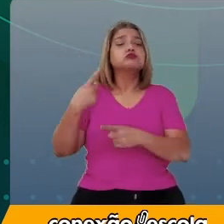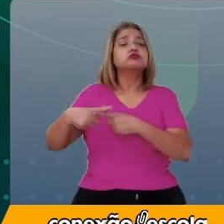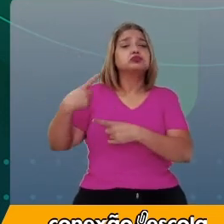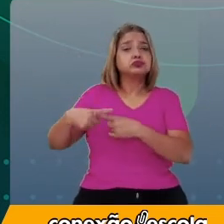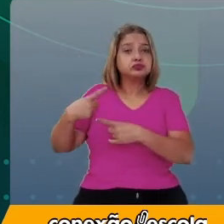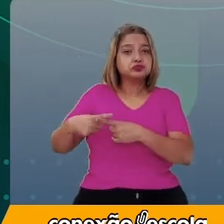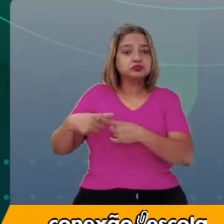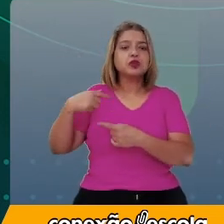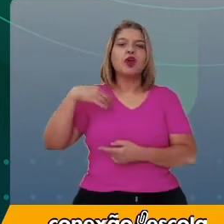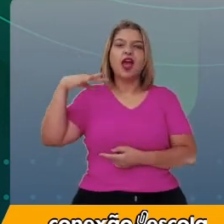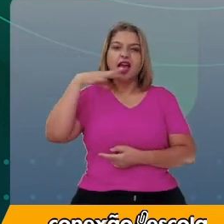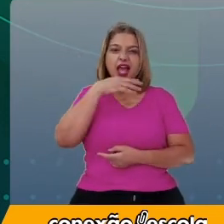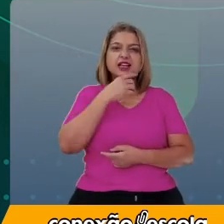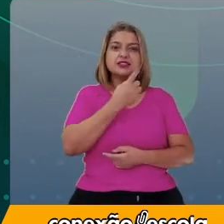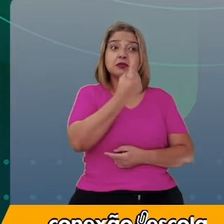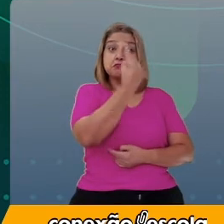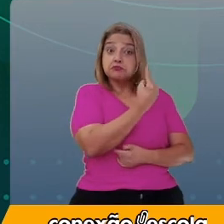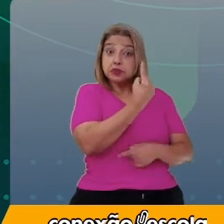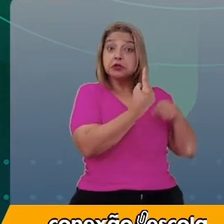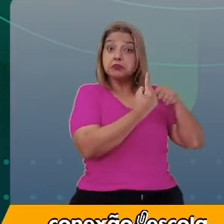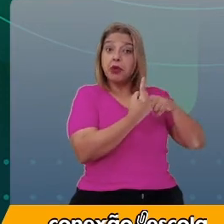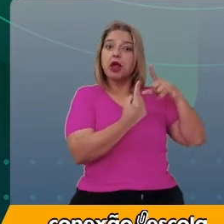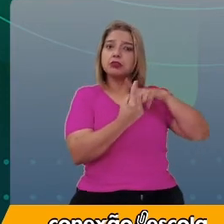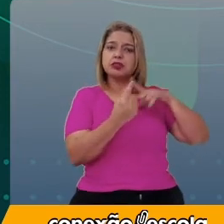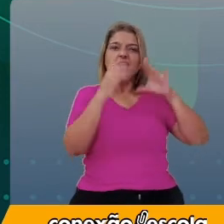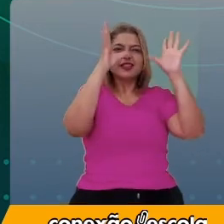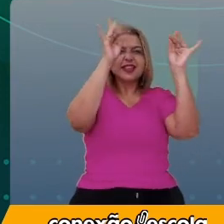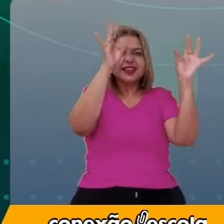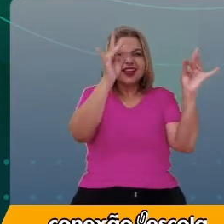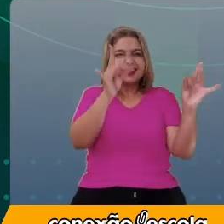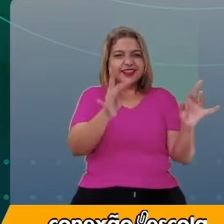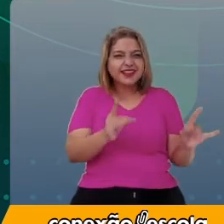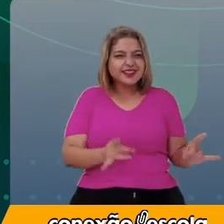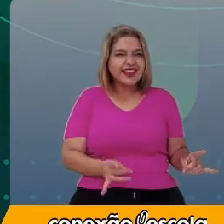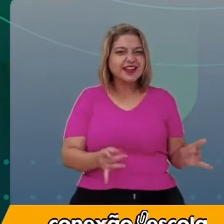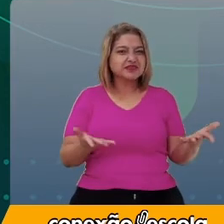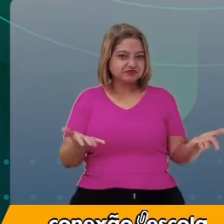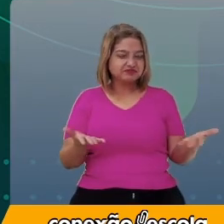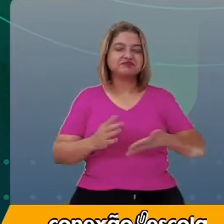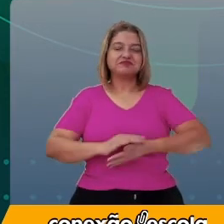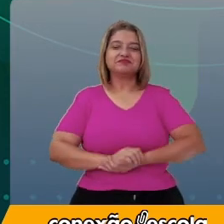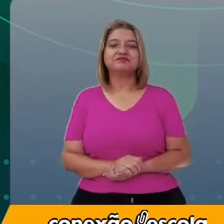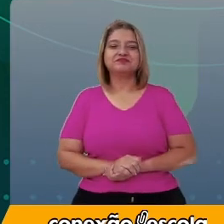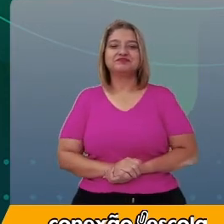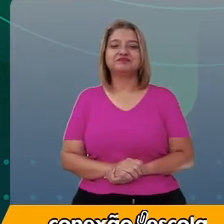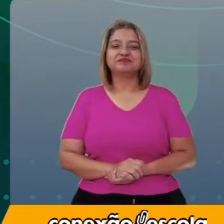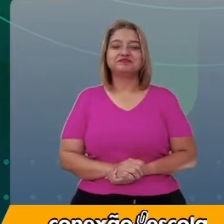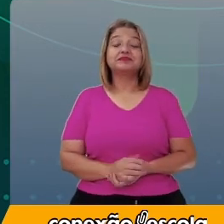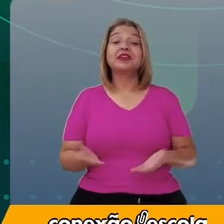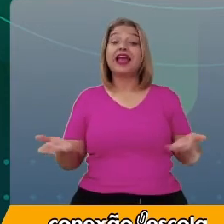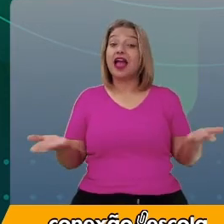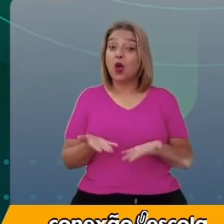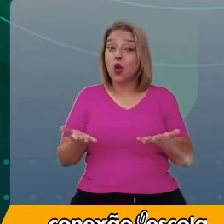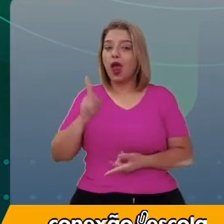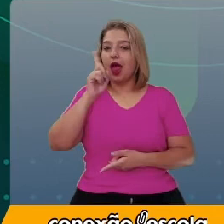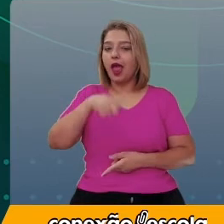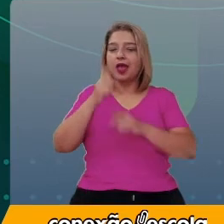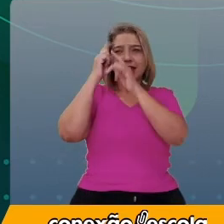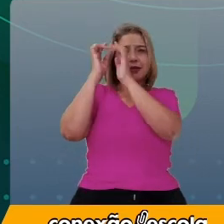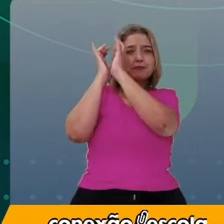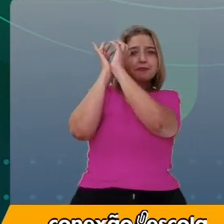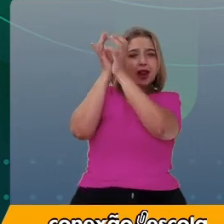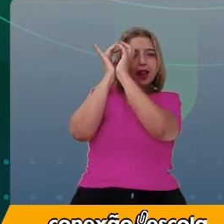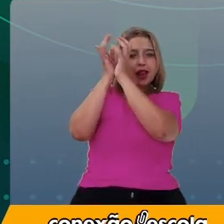Acho que a primeira, né? Tem até detalhes sobre o estojo. Vamos seguir. Chegou o momento da nossa ação